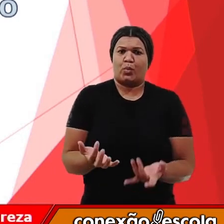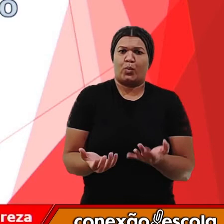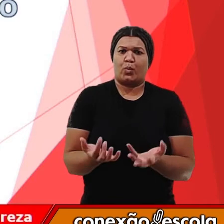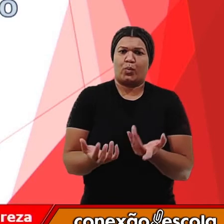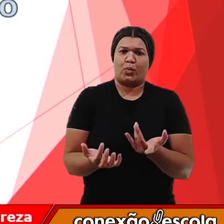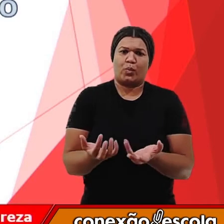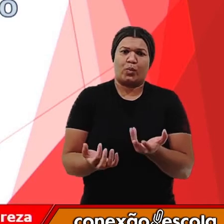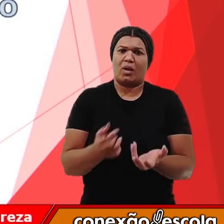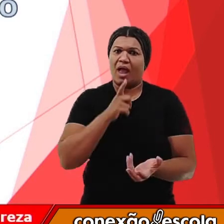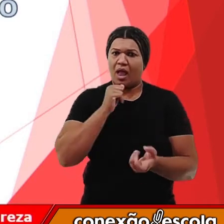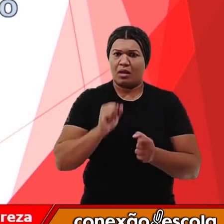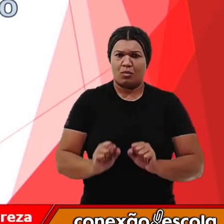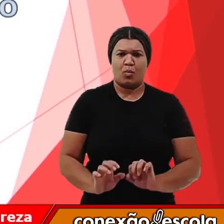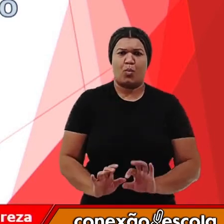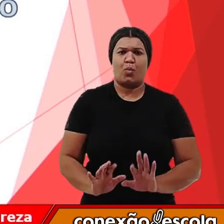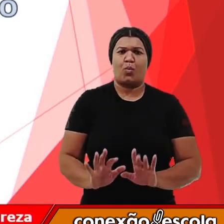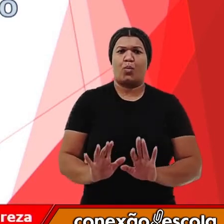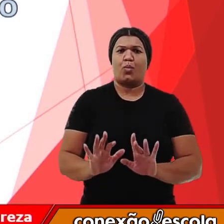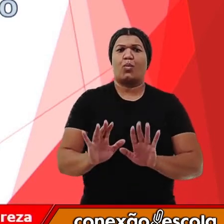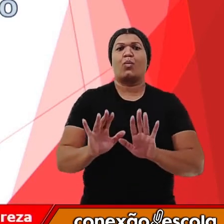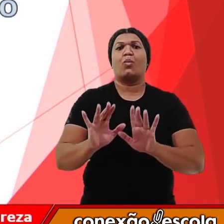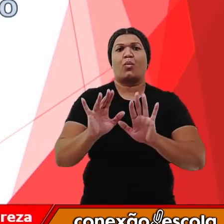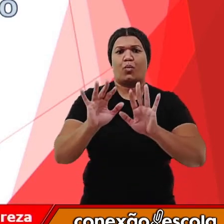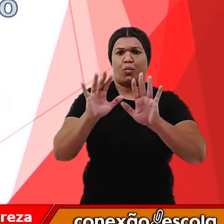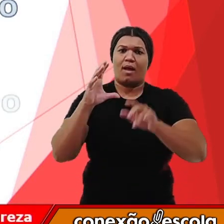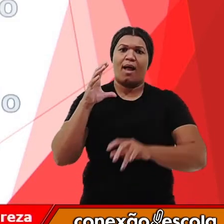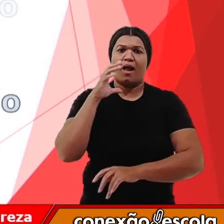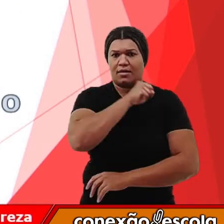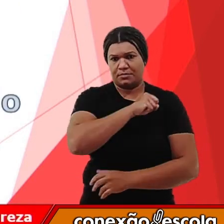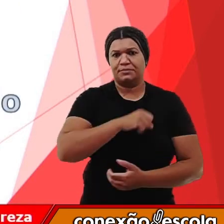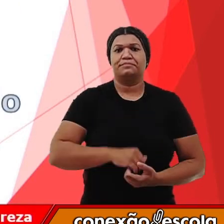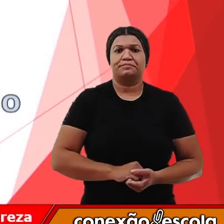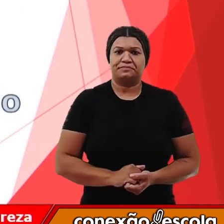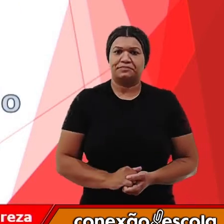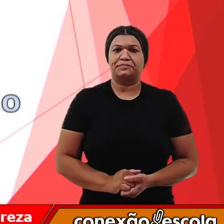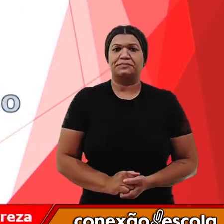essa água vai vaporizando rapidamente.